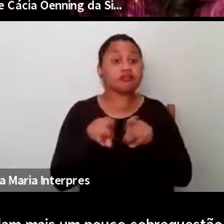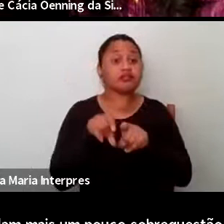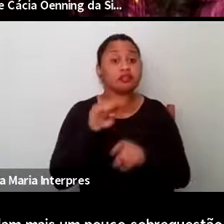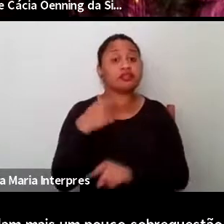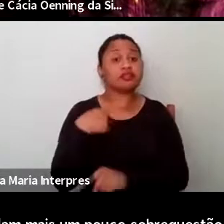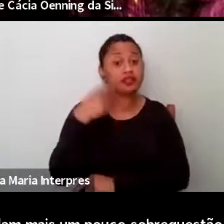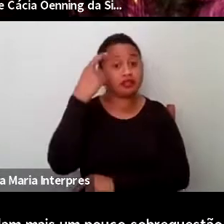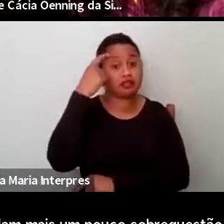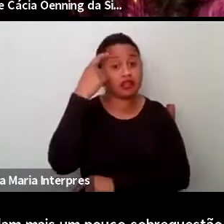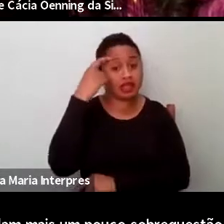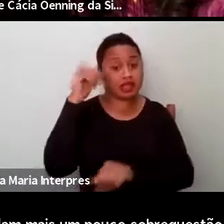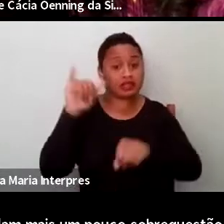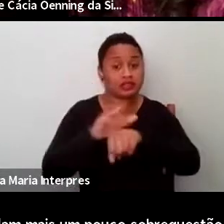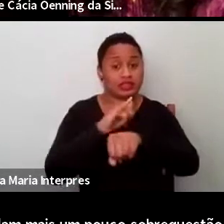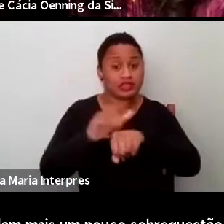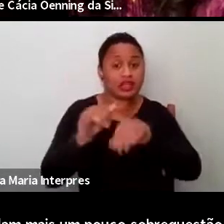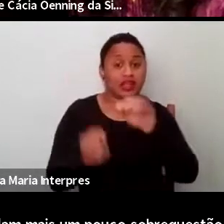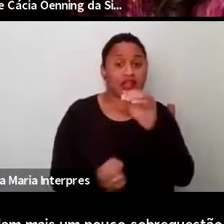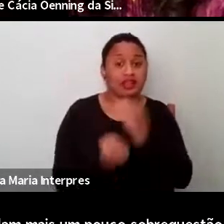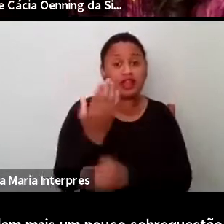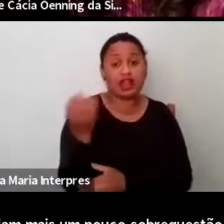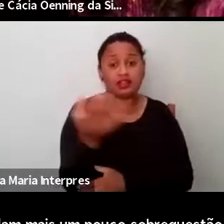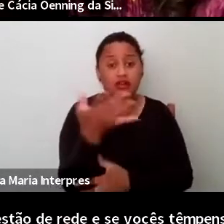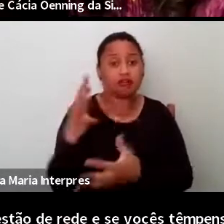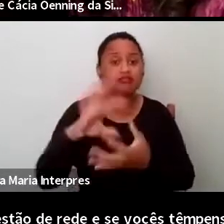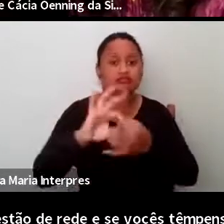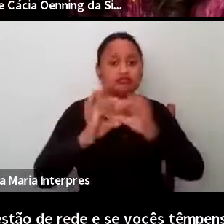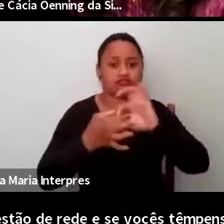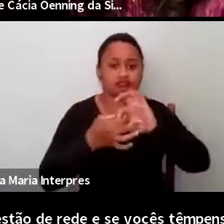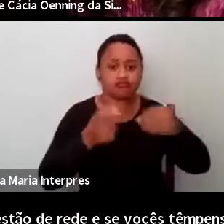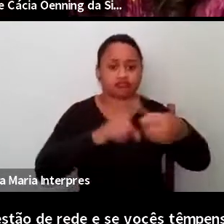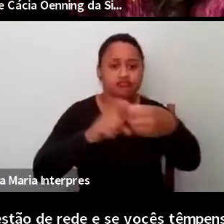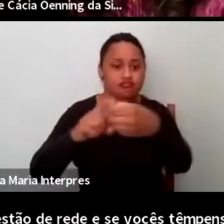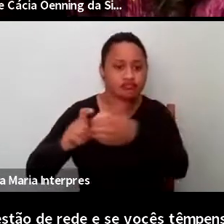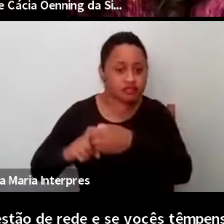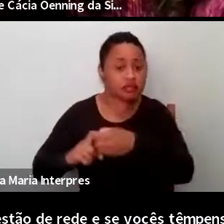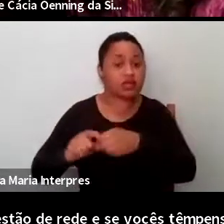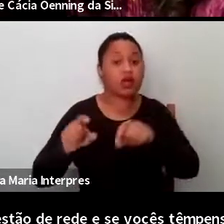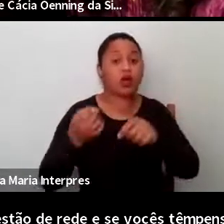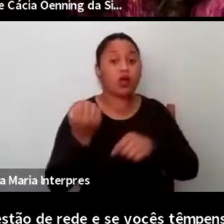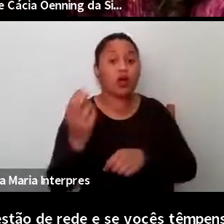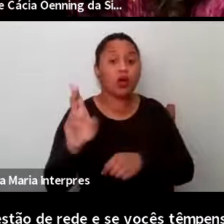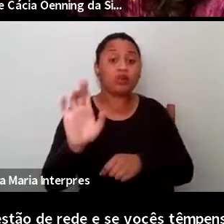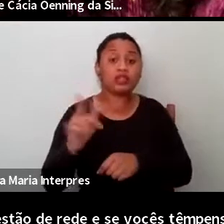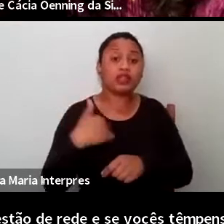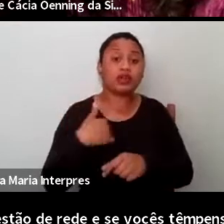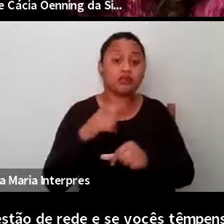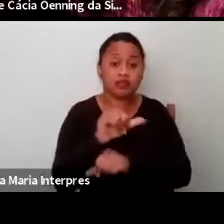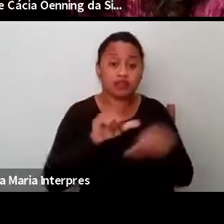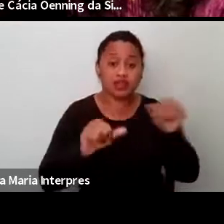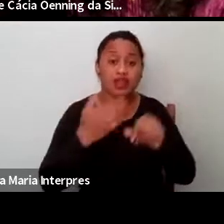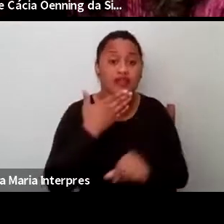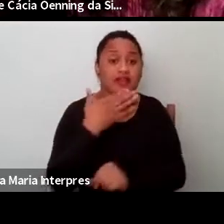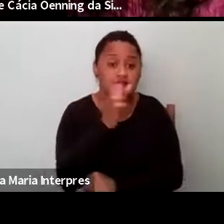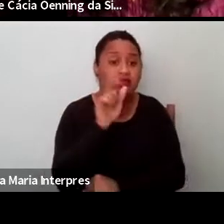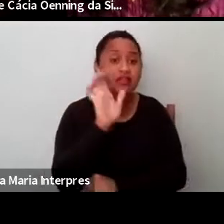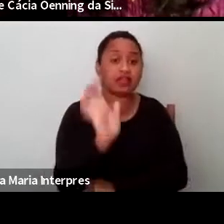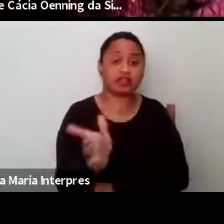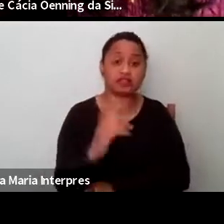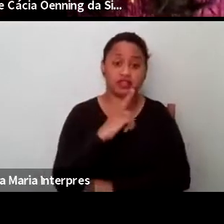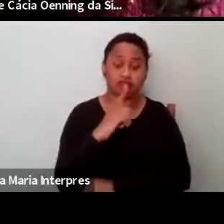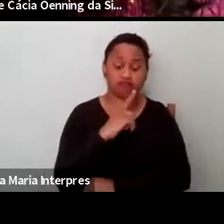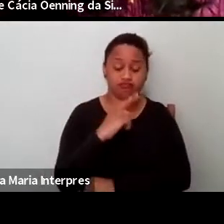estratégias de criar novas redes, ou mesmo de aperfeiçoar essas que já existem, para pensar